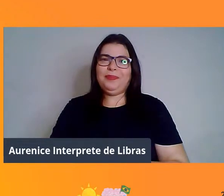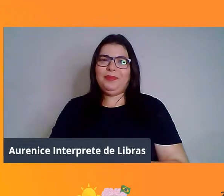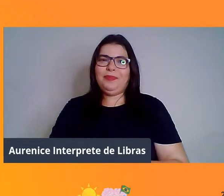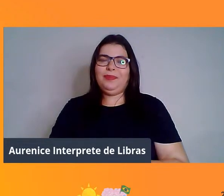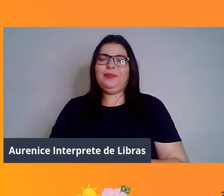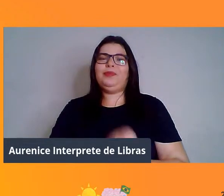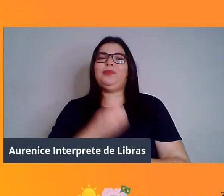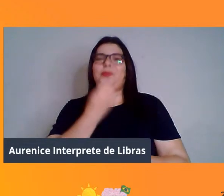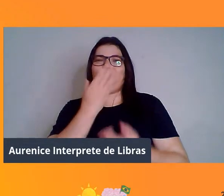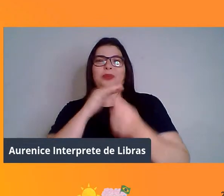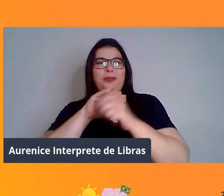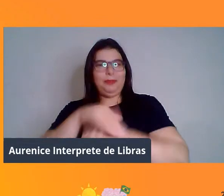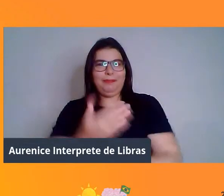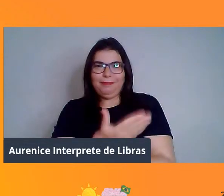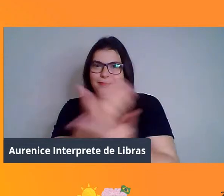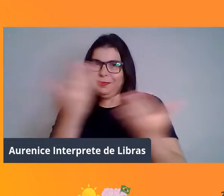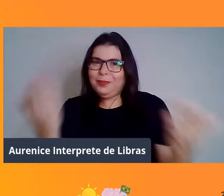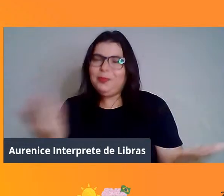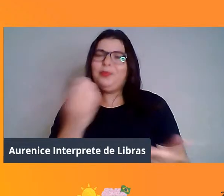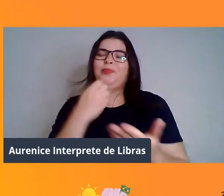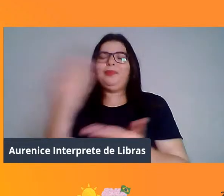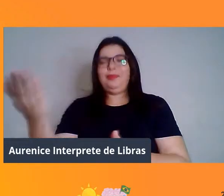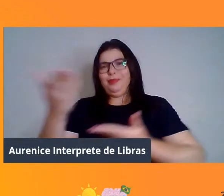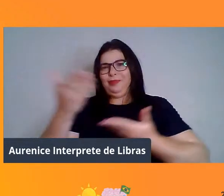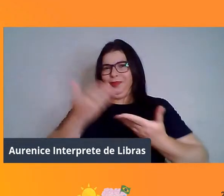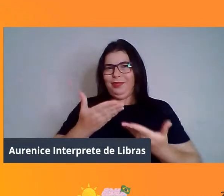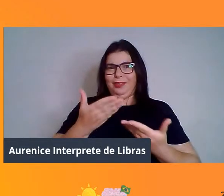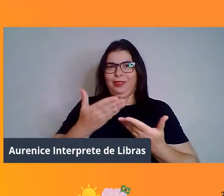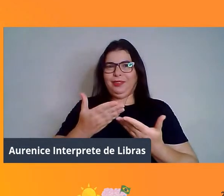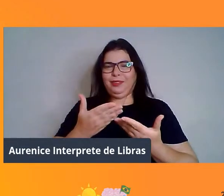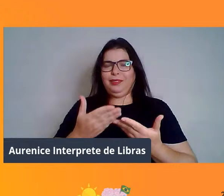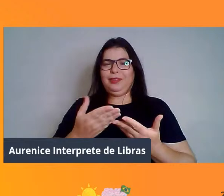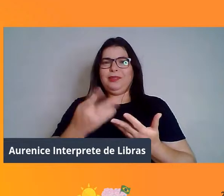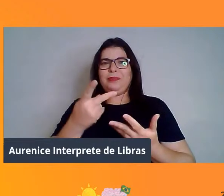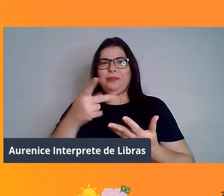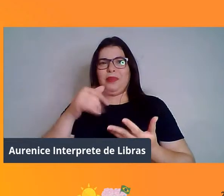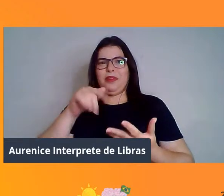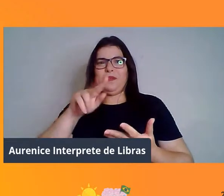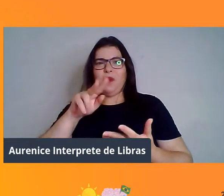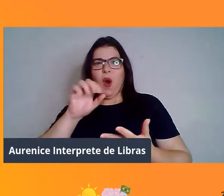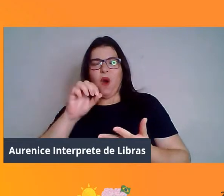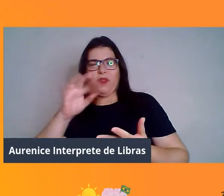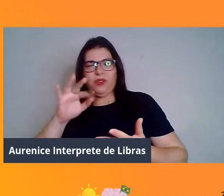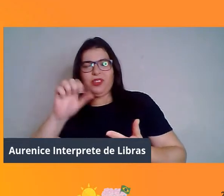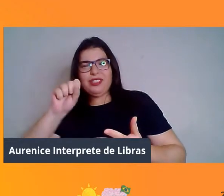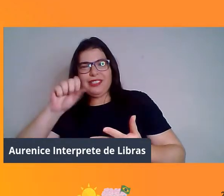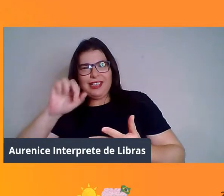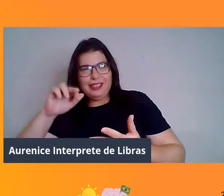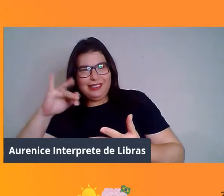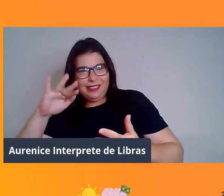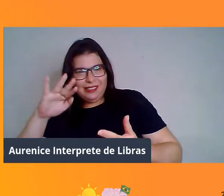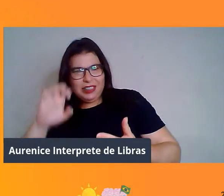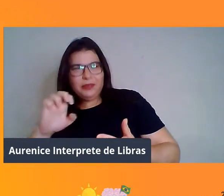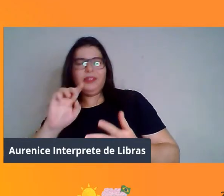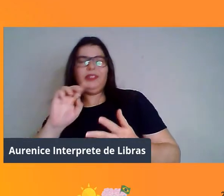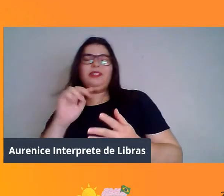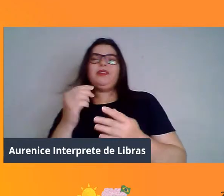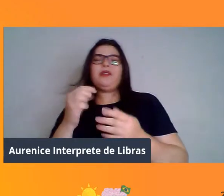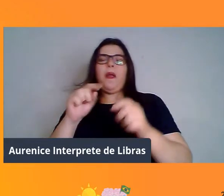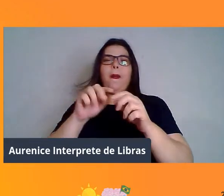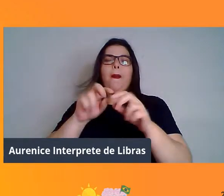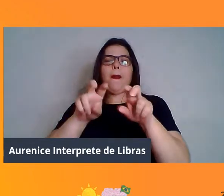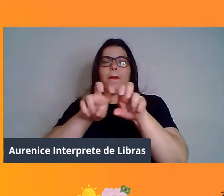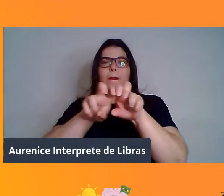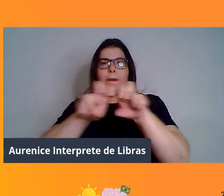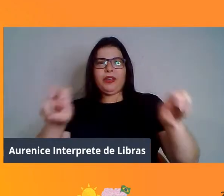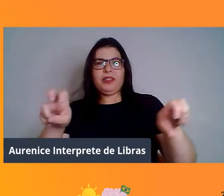Boa noite a todos, sejam bem-vindos ao Pint of Science. Nós estamos aqui na mesa 2, diretamente de